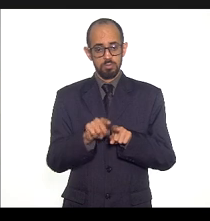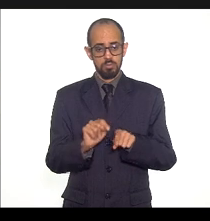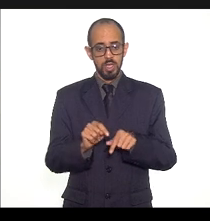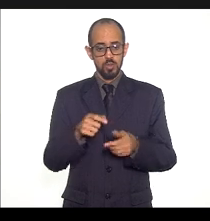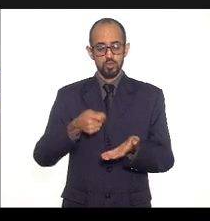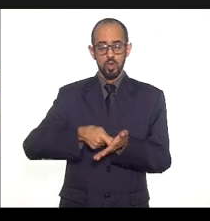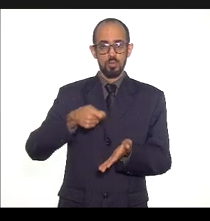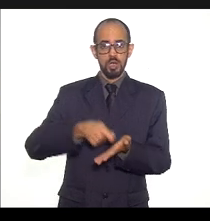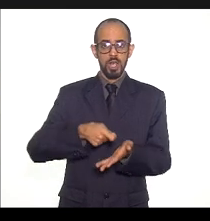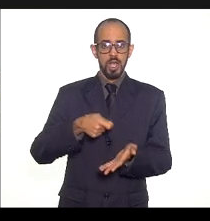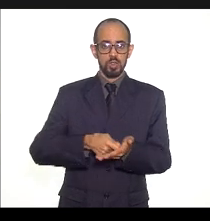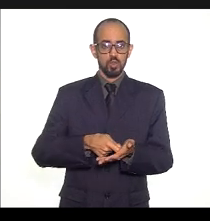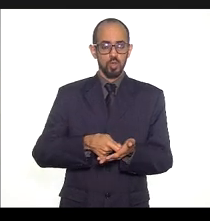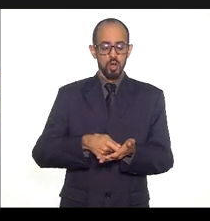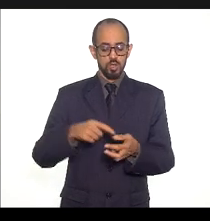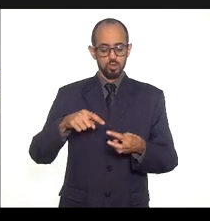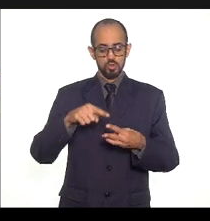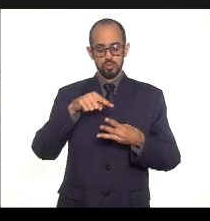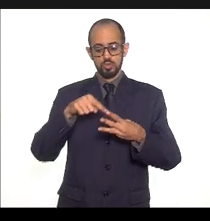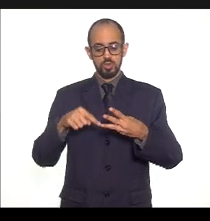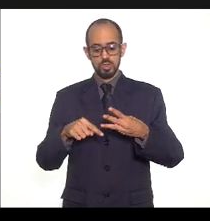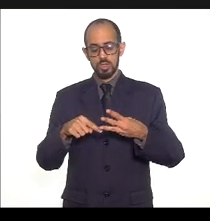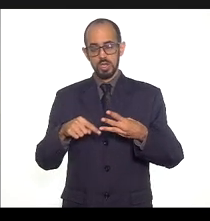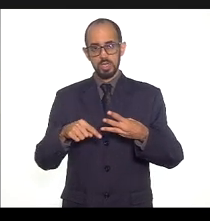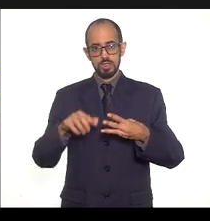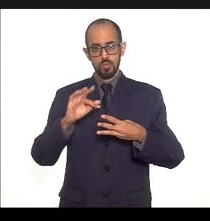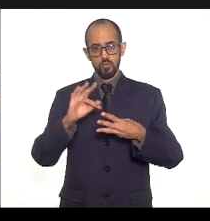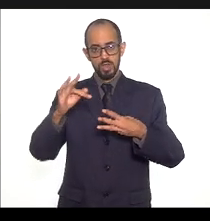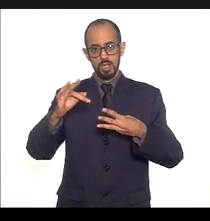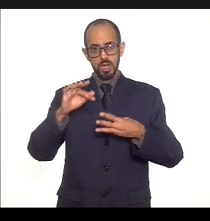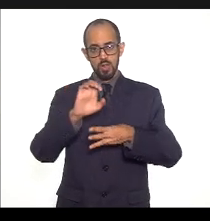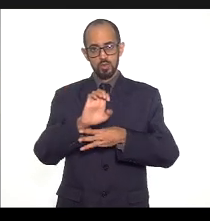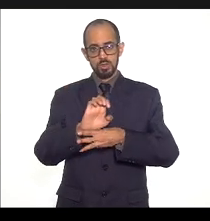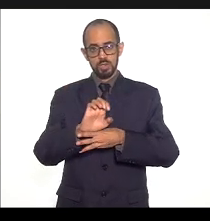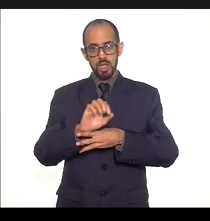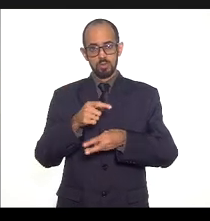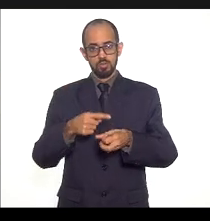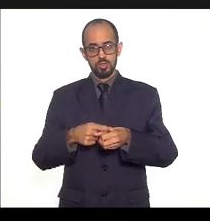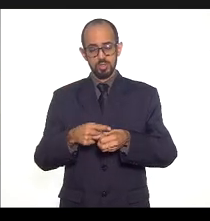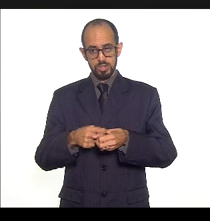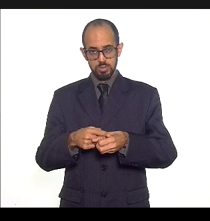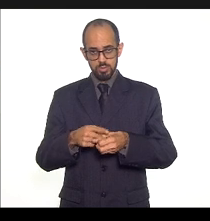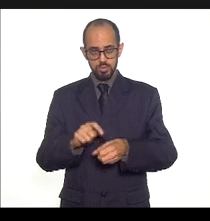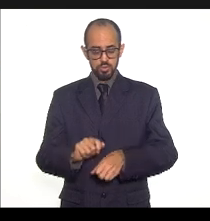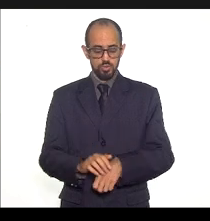obrigatórios que partidos estão aqui dentro da coordenação federativa e desenvolvimento territorial